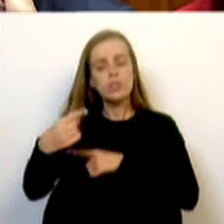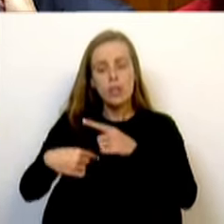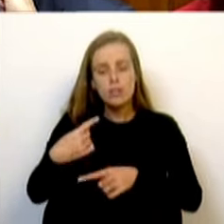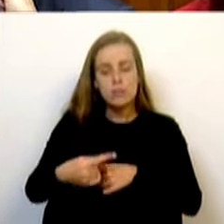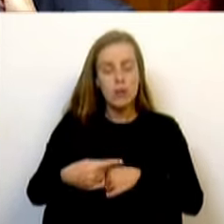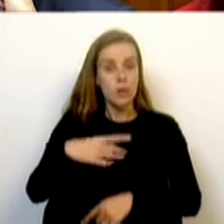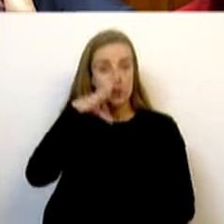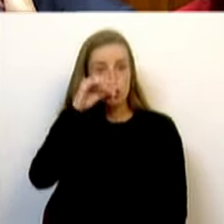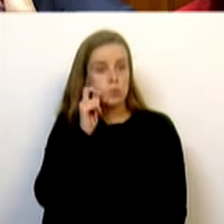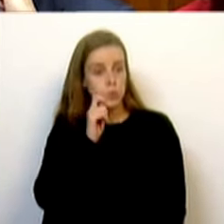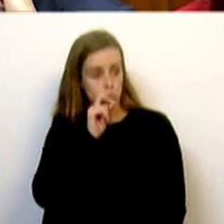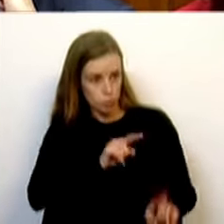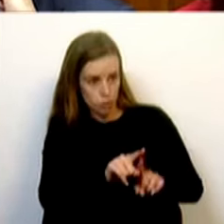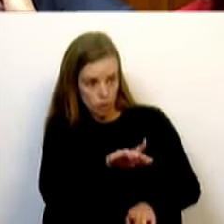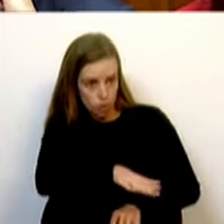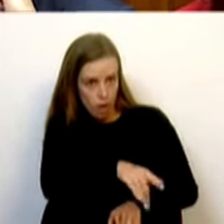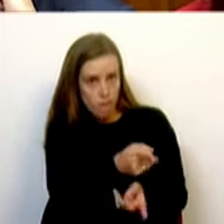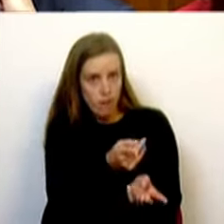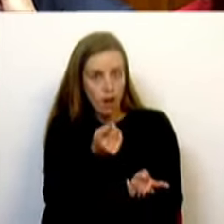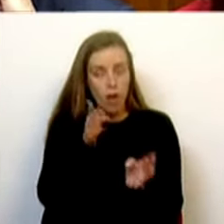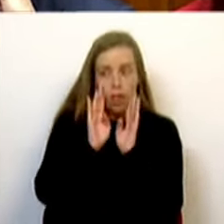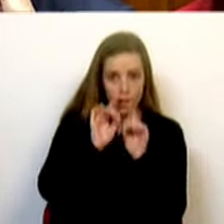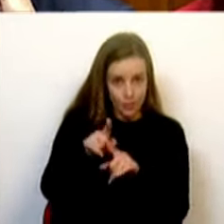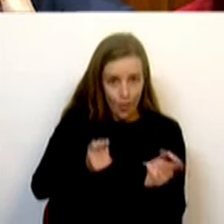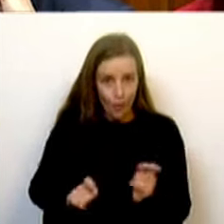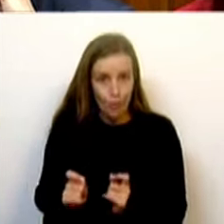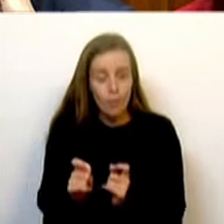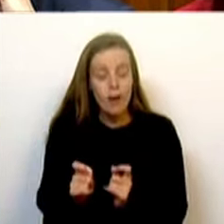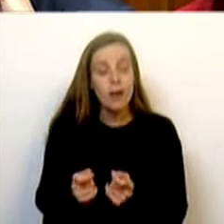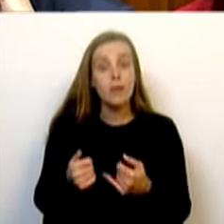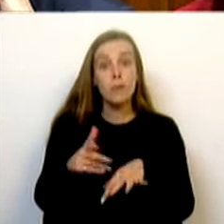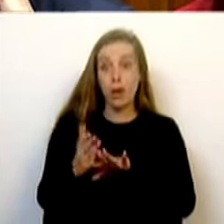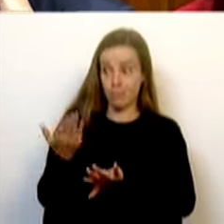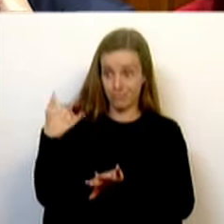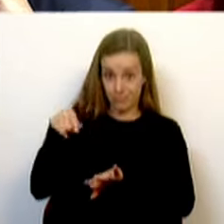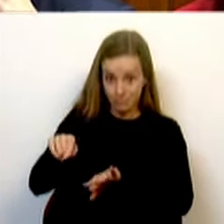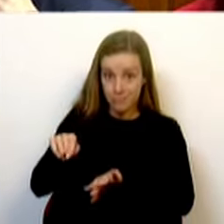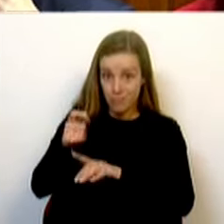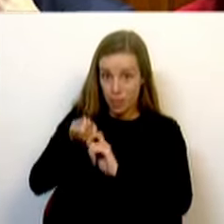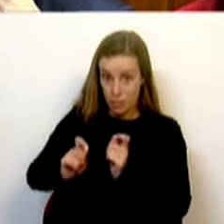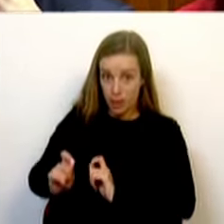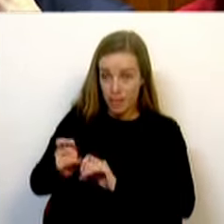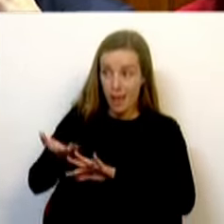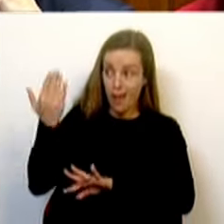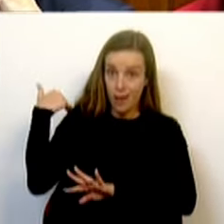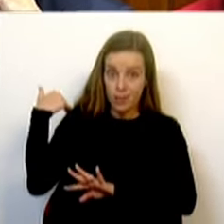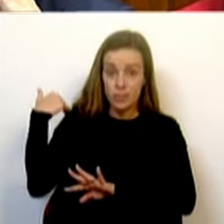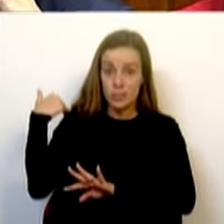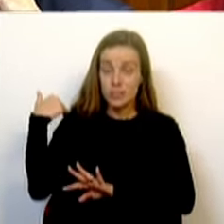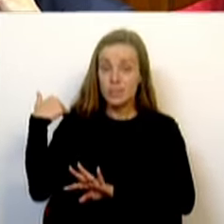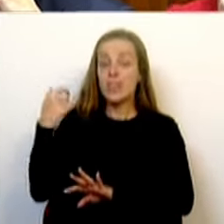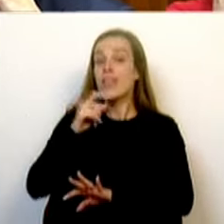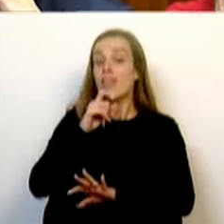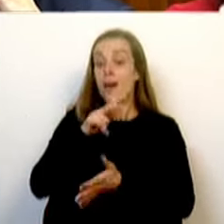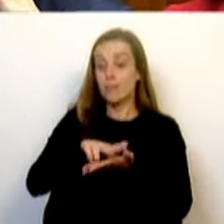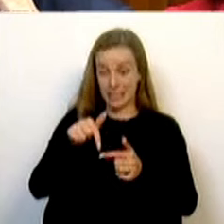se já cá estava, não sei se deu atenção ao debate, mas esse debate permitiu aprovar